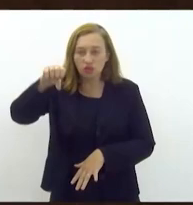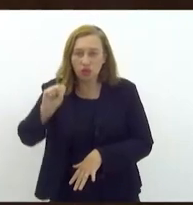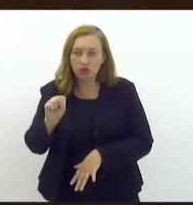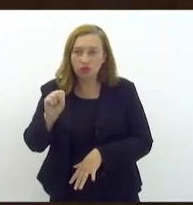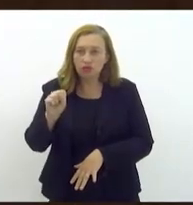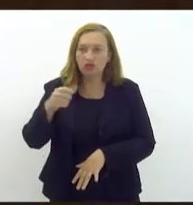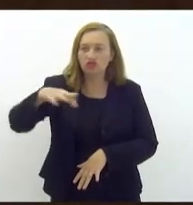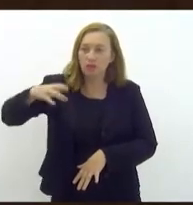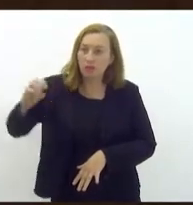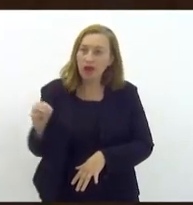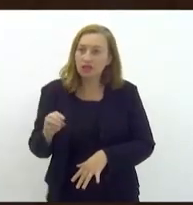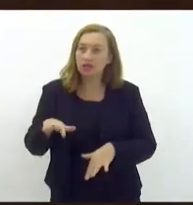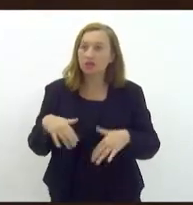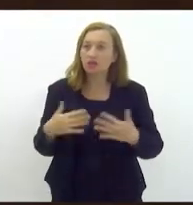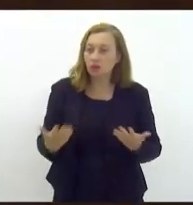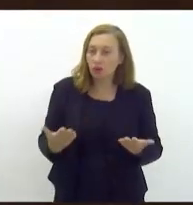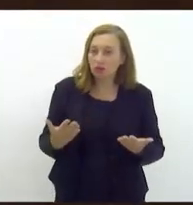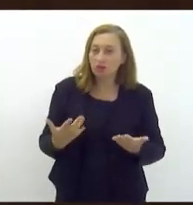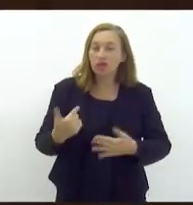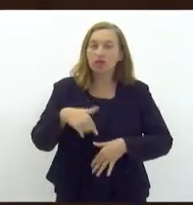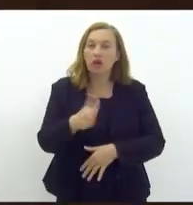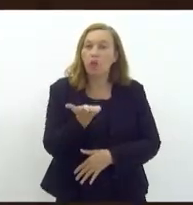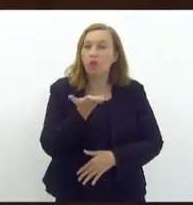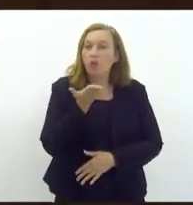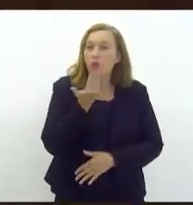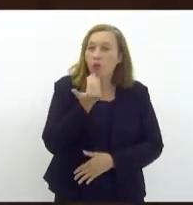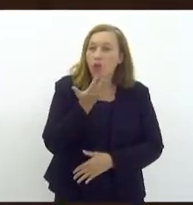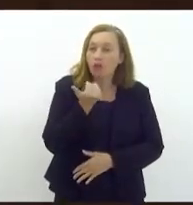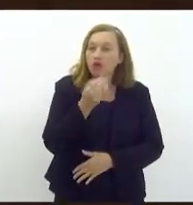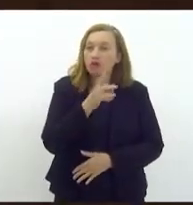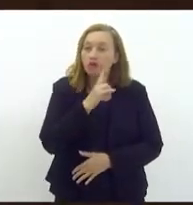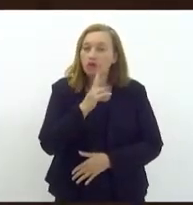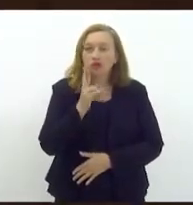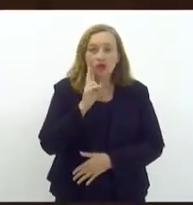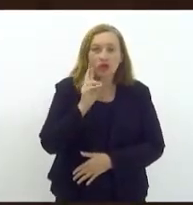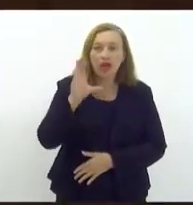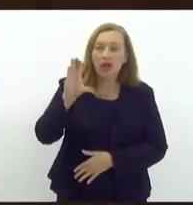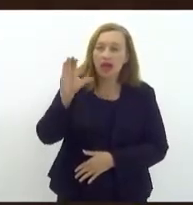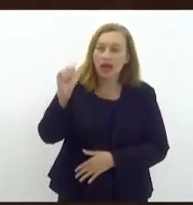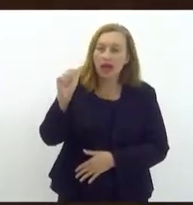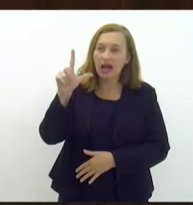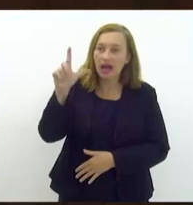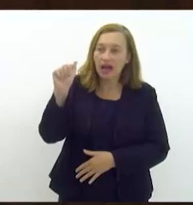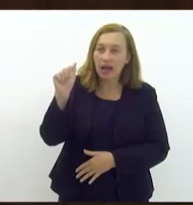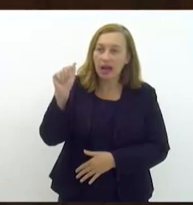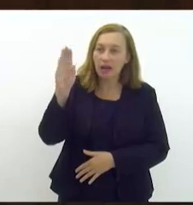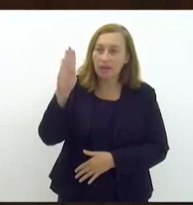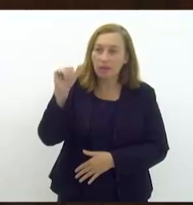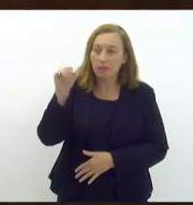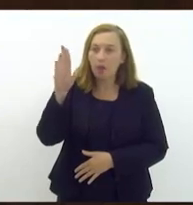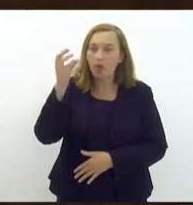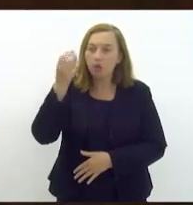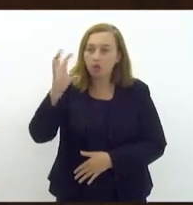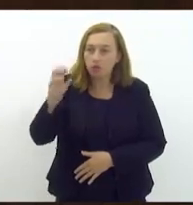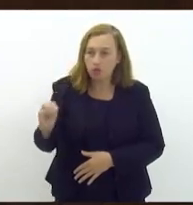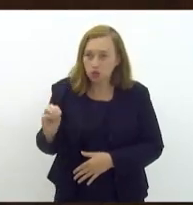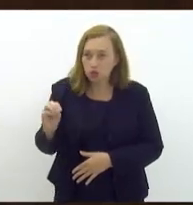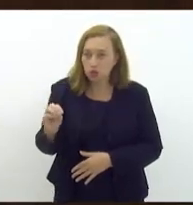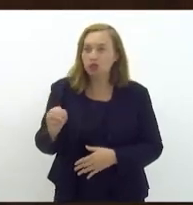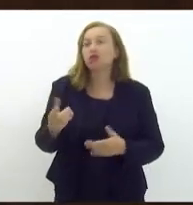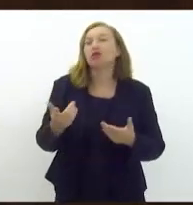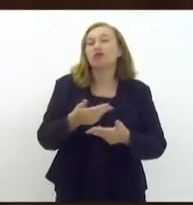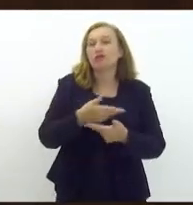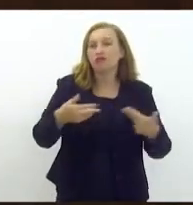quando ele fazia sua refeição no restaurante Calabouço, evento esse que resultou numa série de